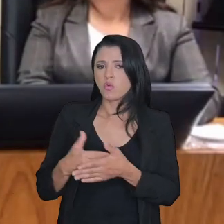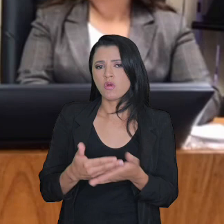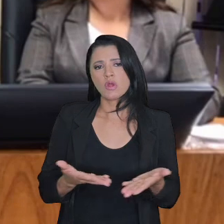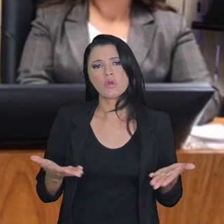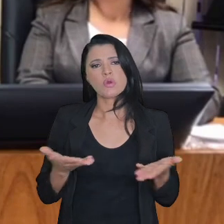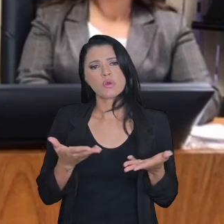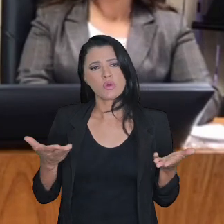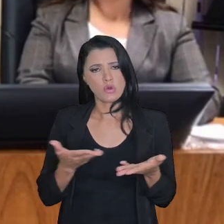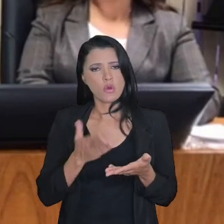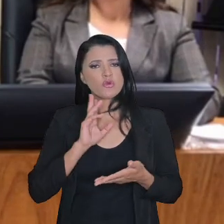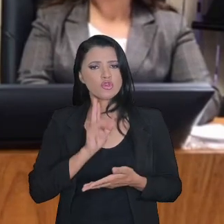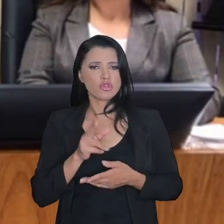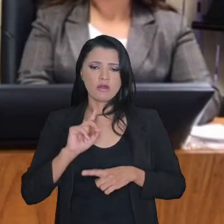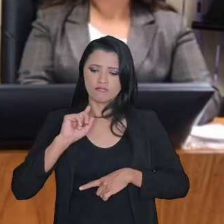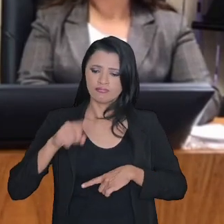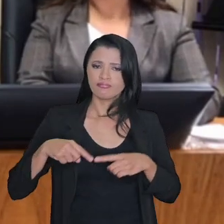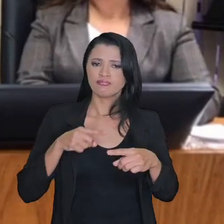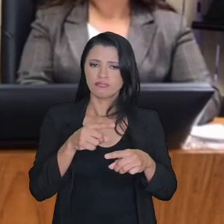avançando.